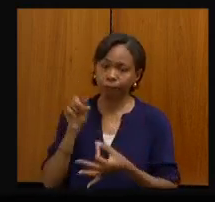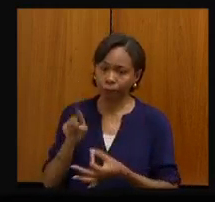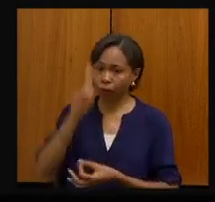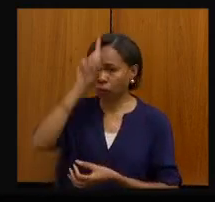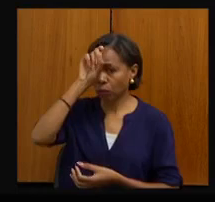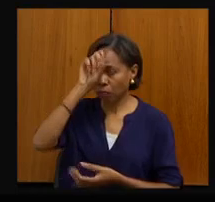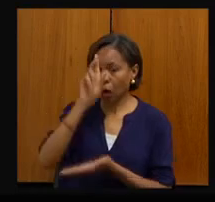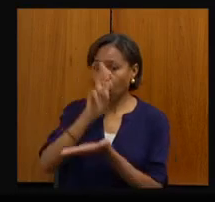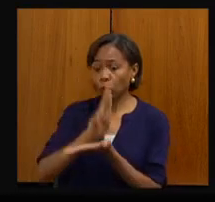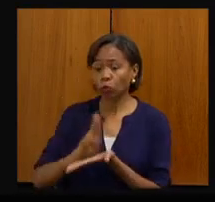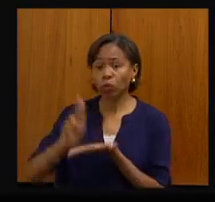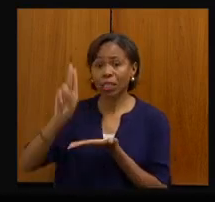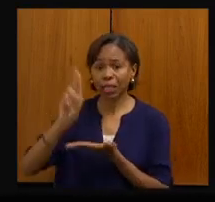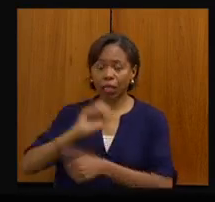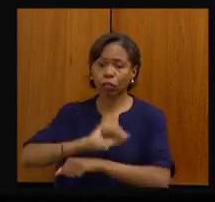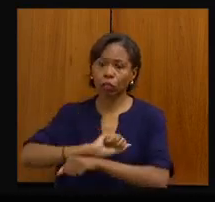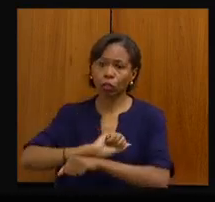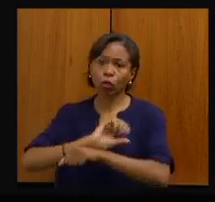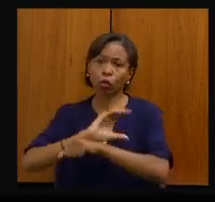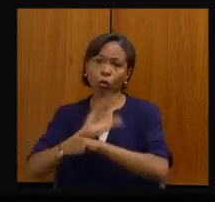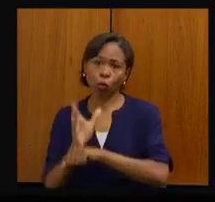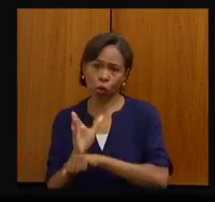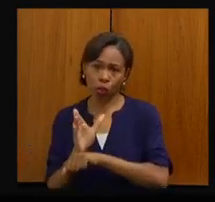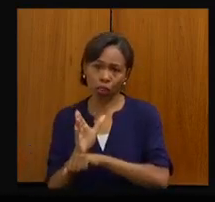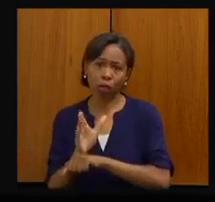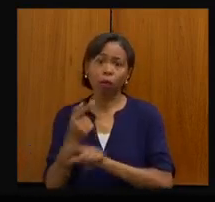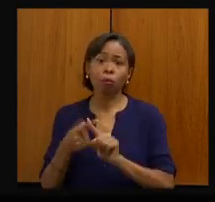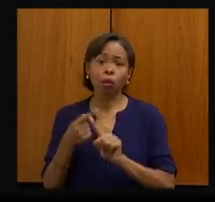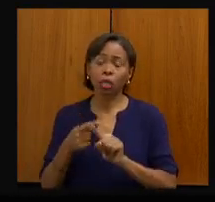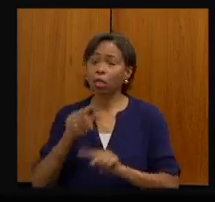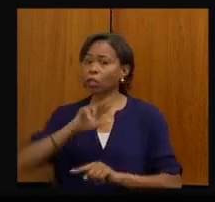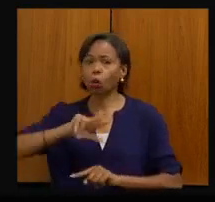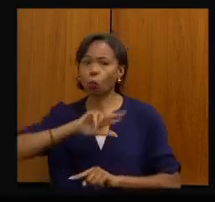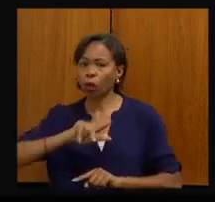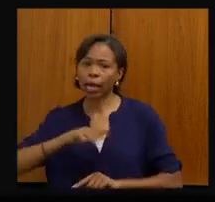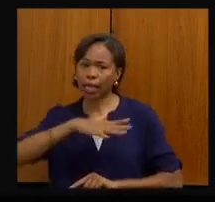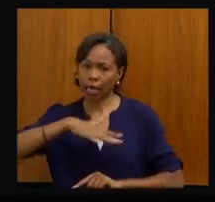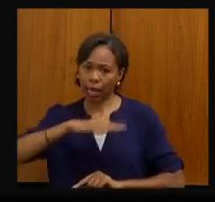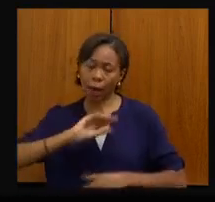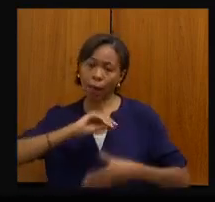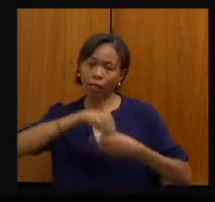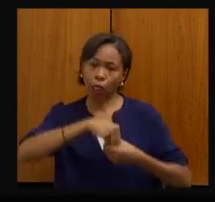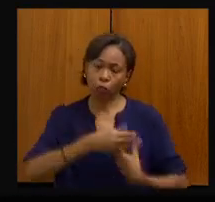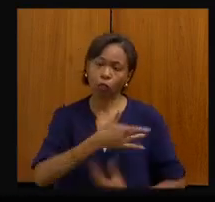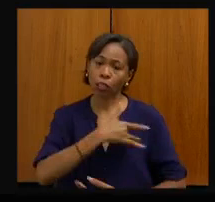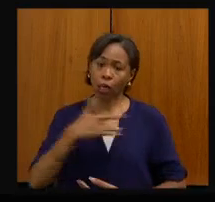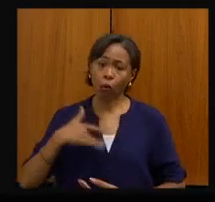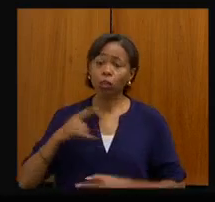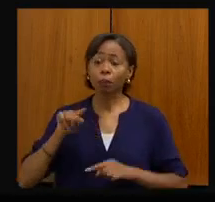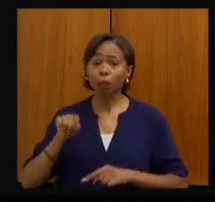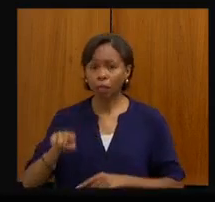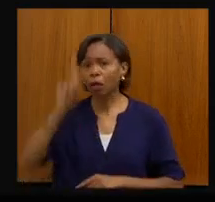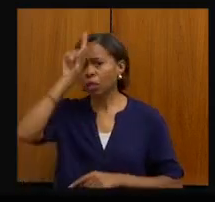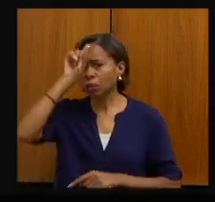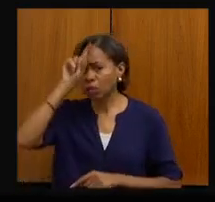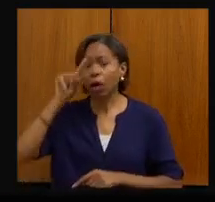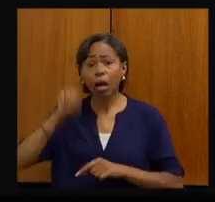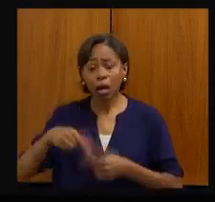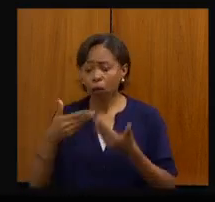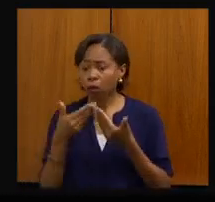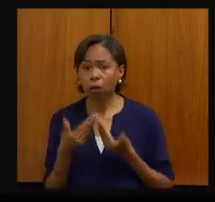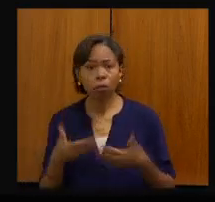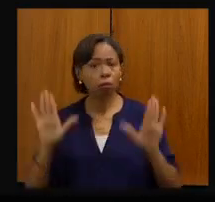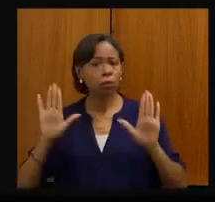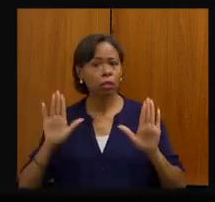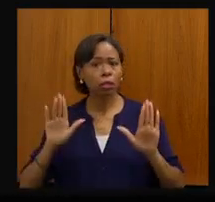Universitário de Montes Claros, porque embora não pertença à pasta da saúde, é o hospital Portas Abertas, o único hospital